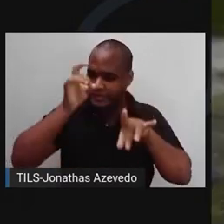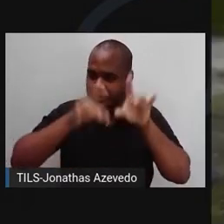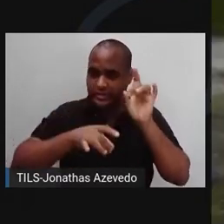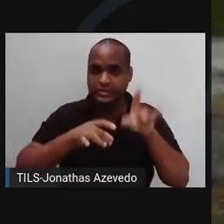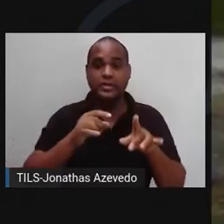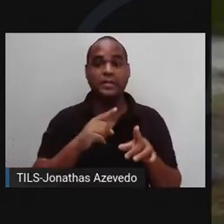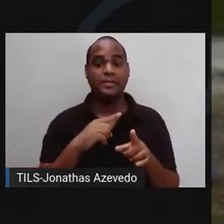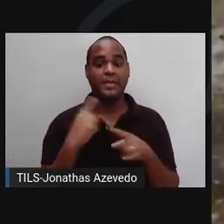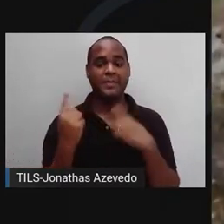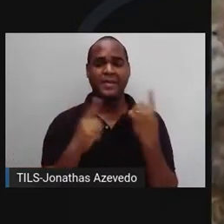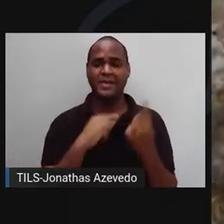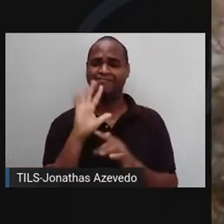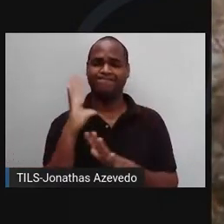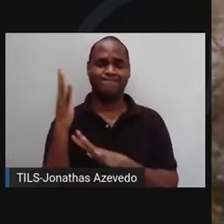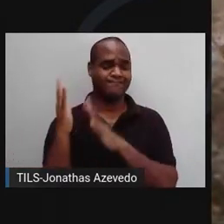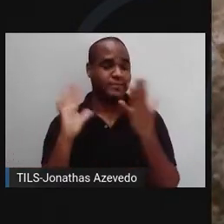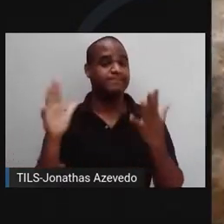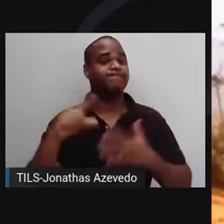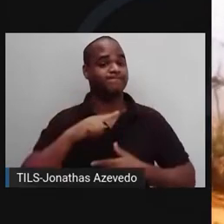matando a natureza.